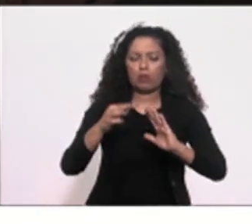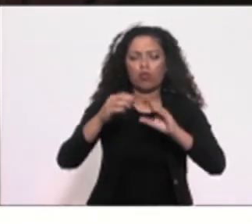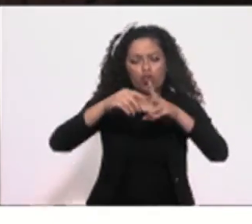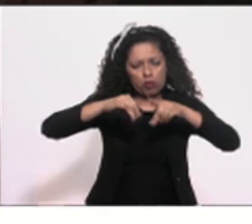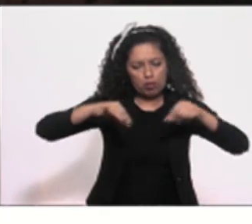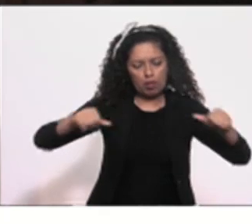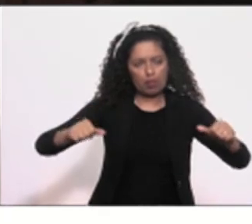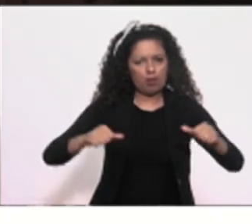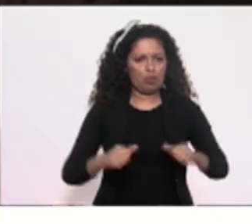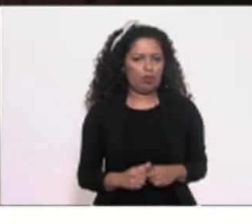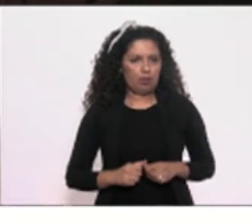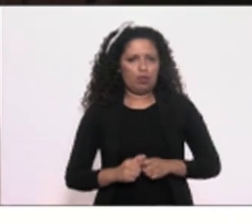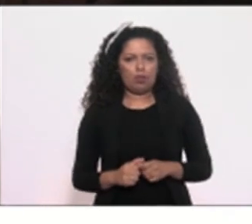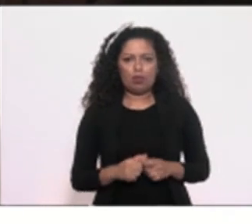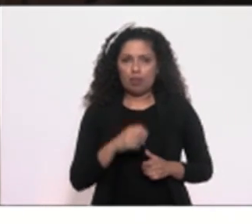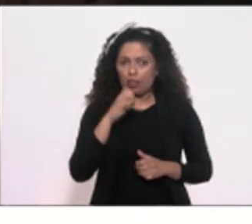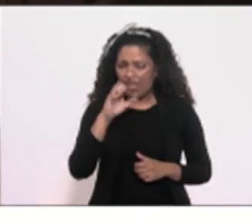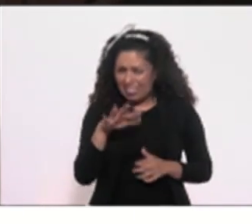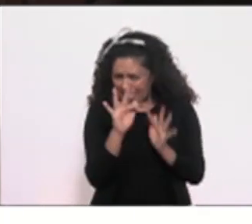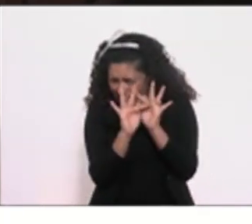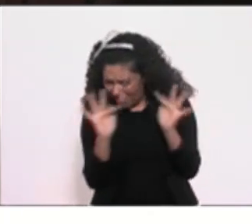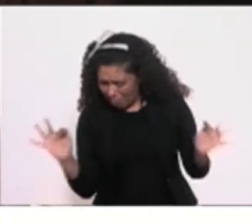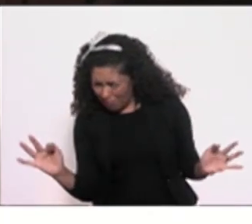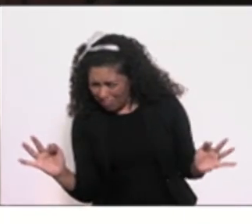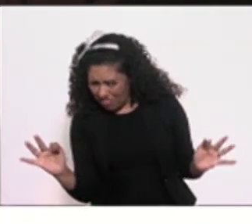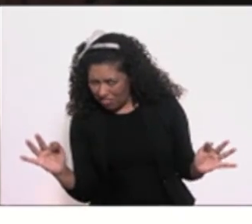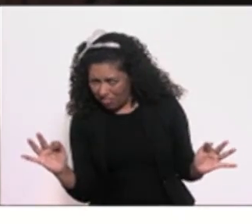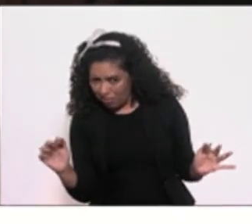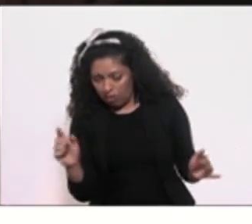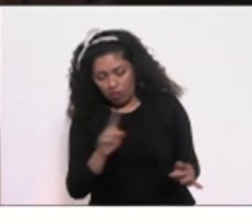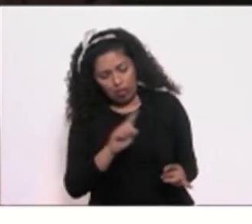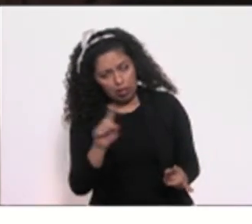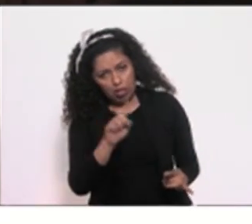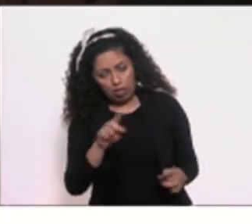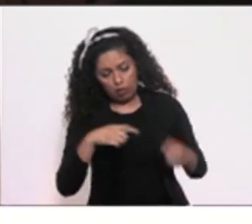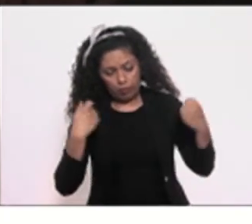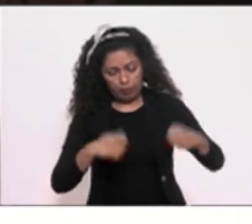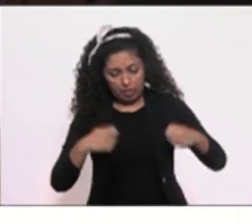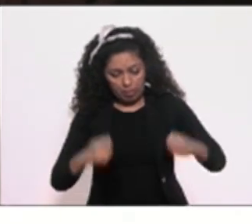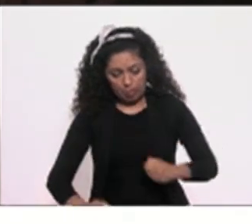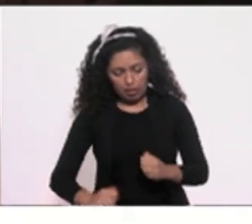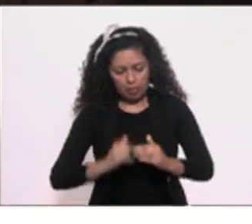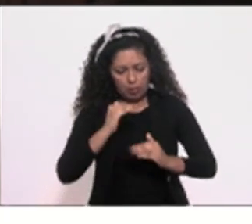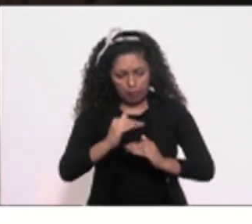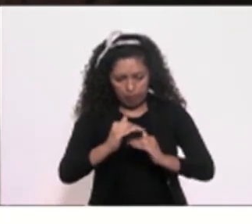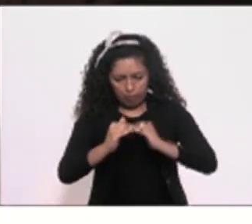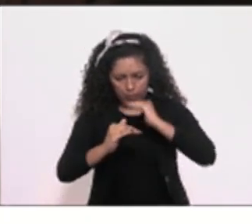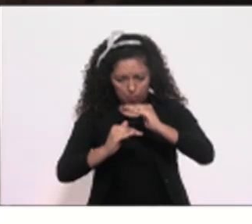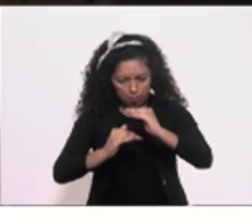não é tão simples, porque você tem que botar esse material em camadas,